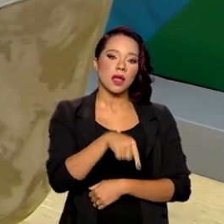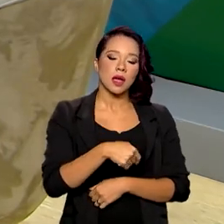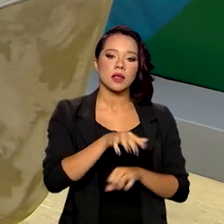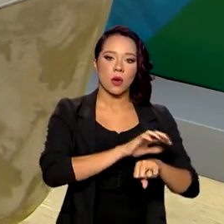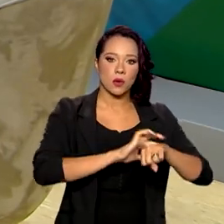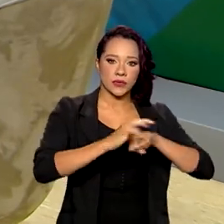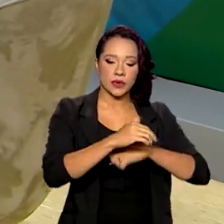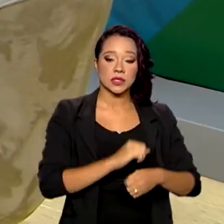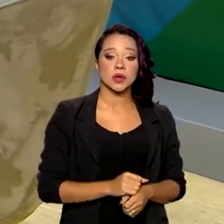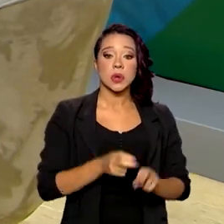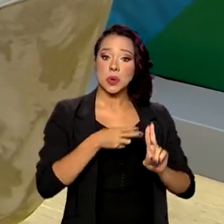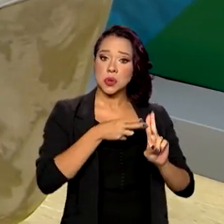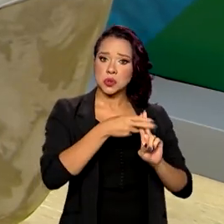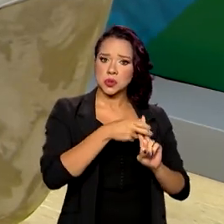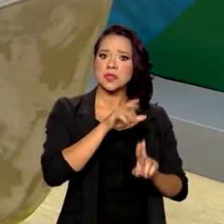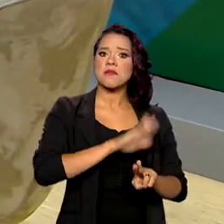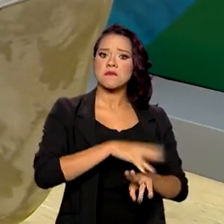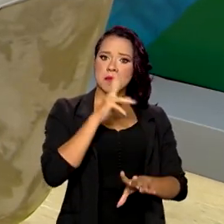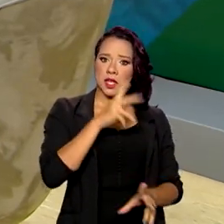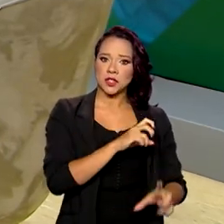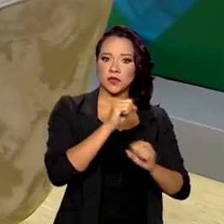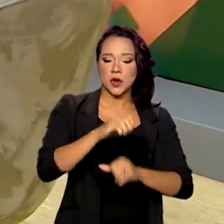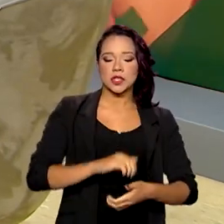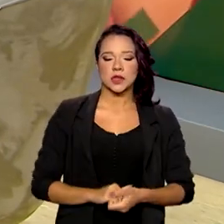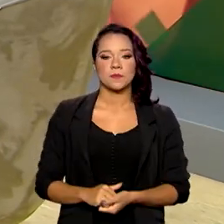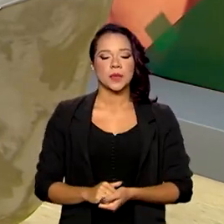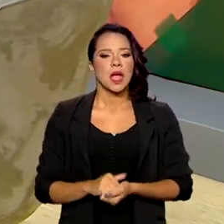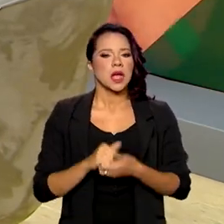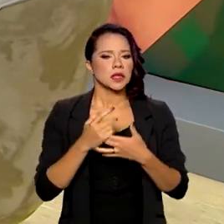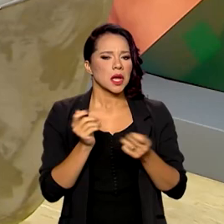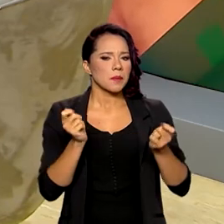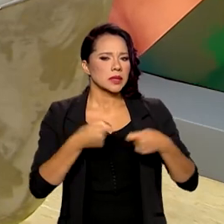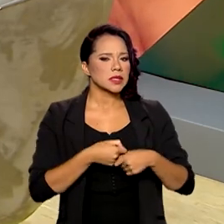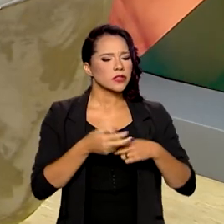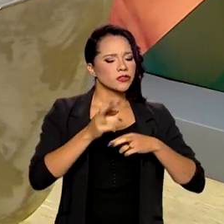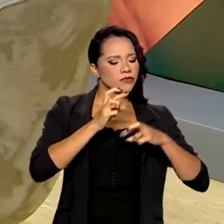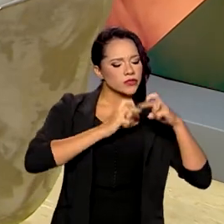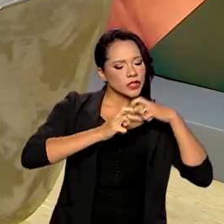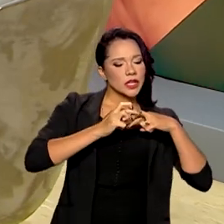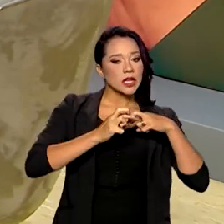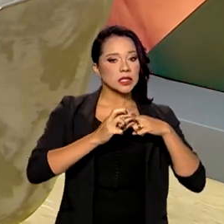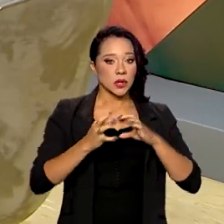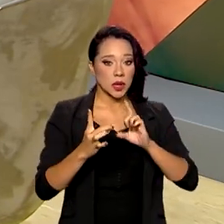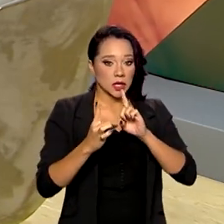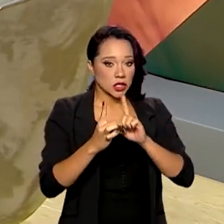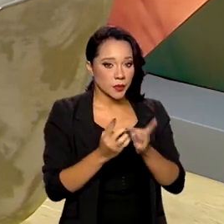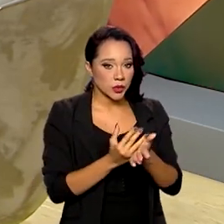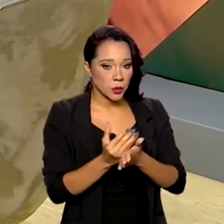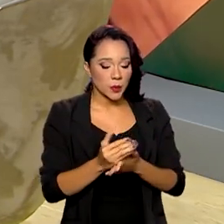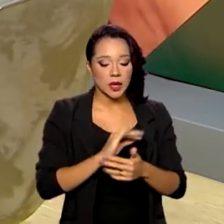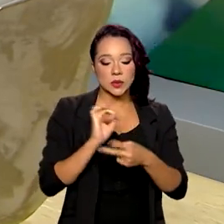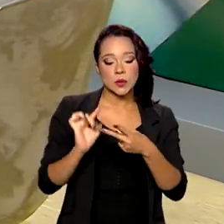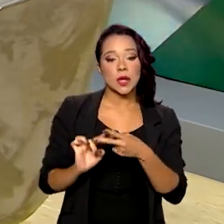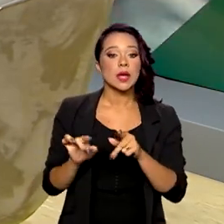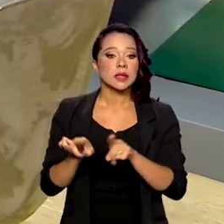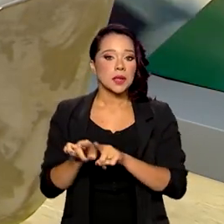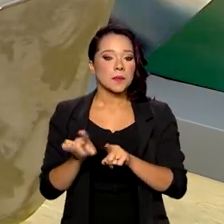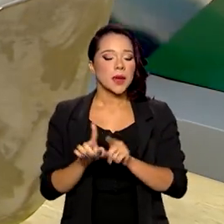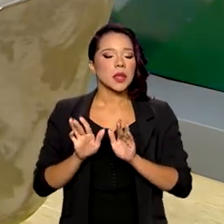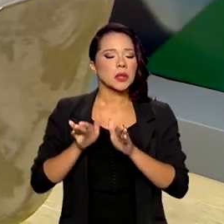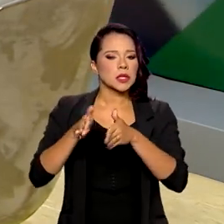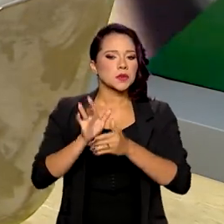o SUS foi fortalecido na sua capacidade de vigilância, na atenção primária e na atenção